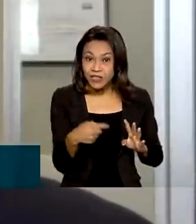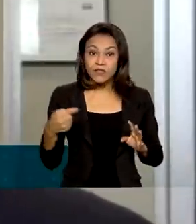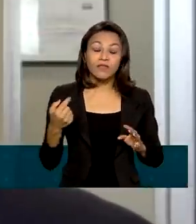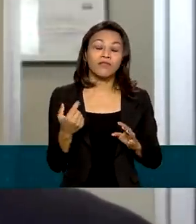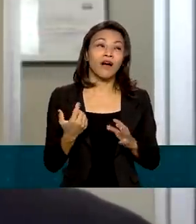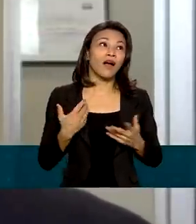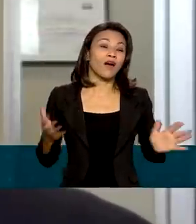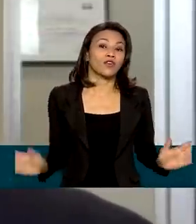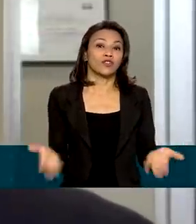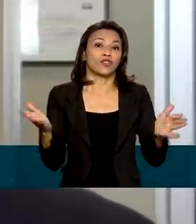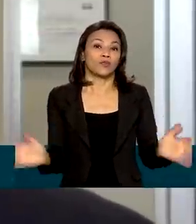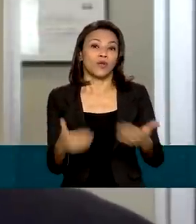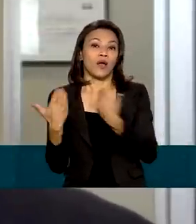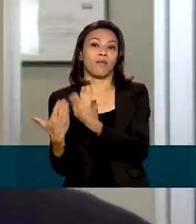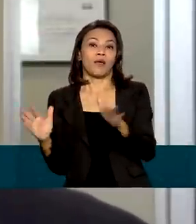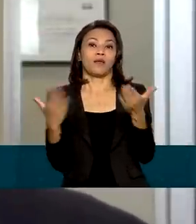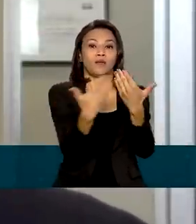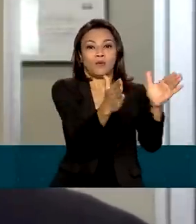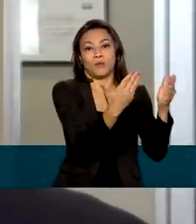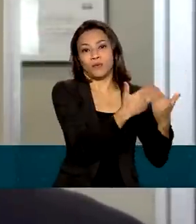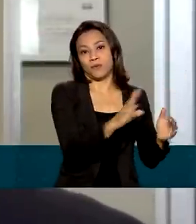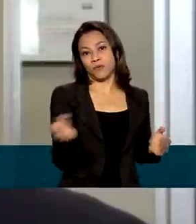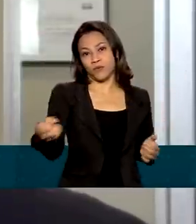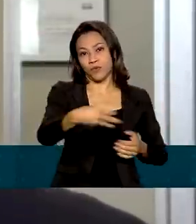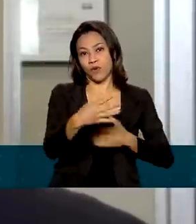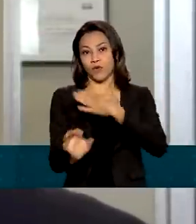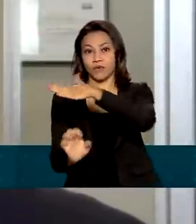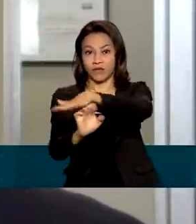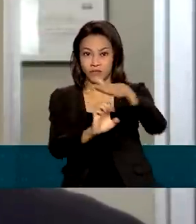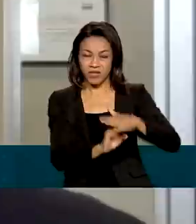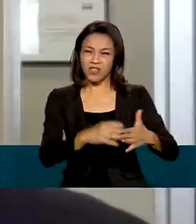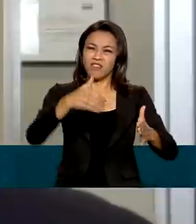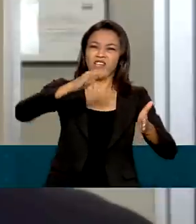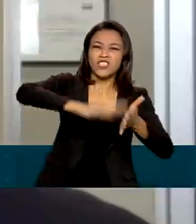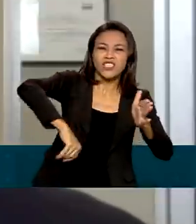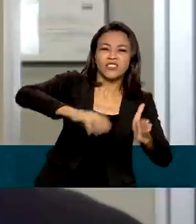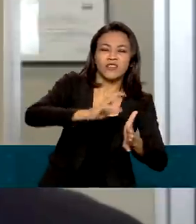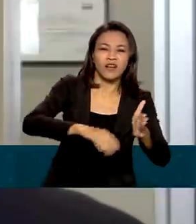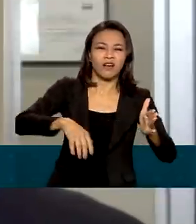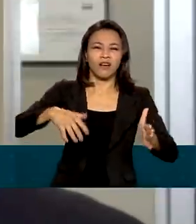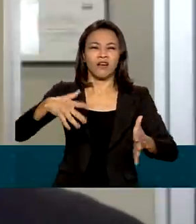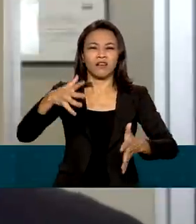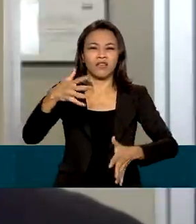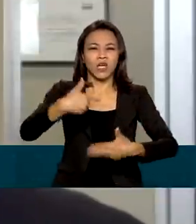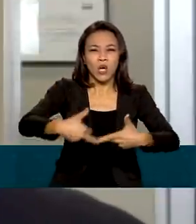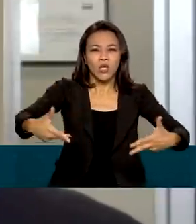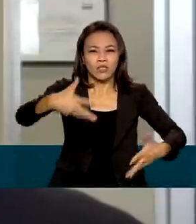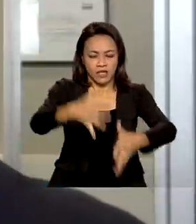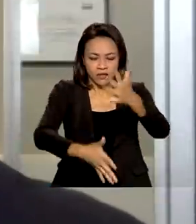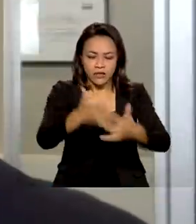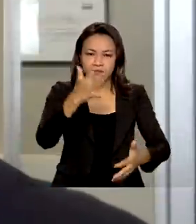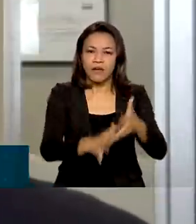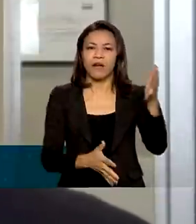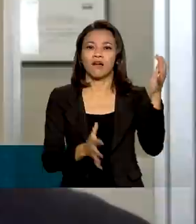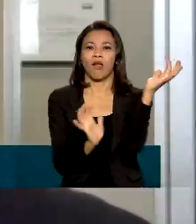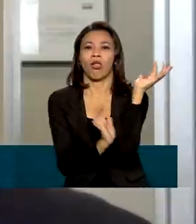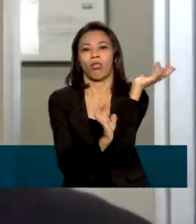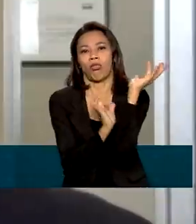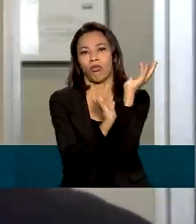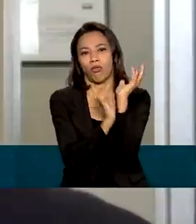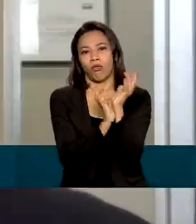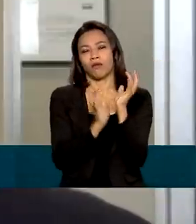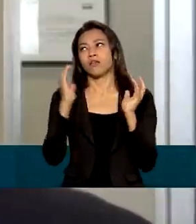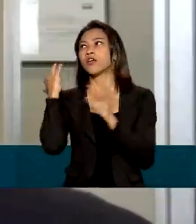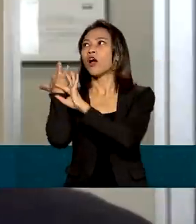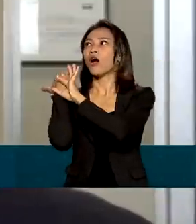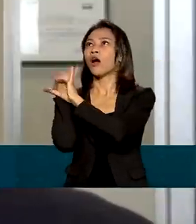abertura de novas empresas e vai retirar entraves burocráticos que historicamente